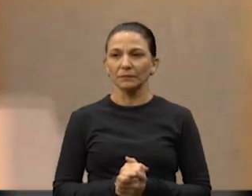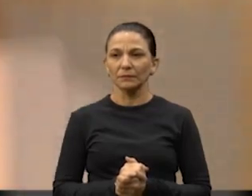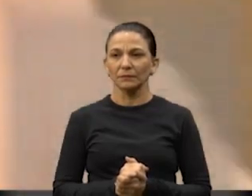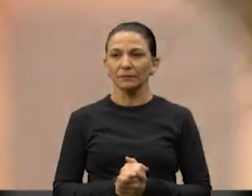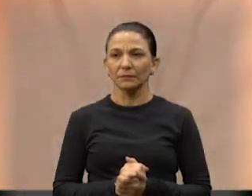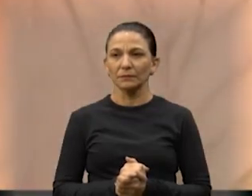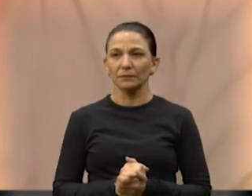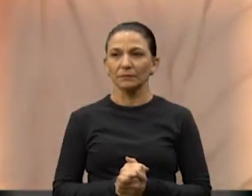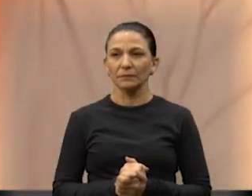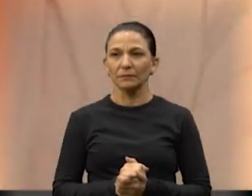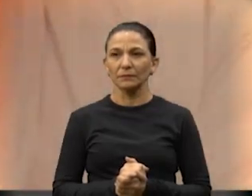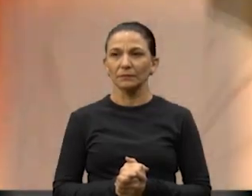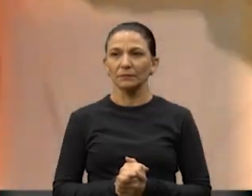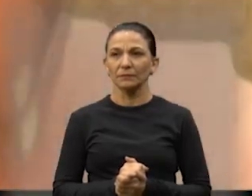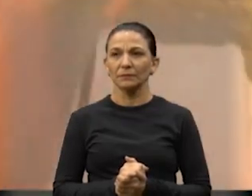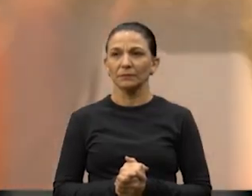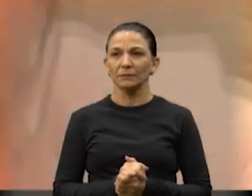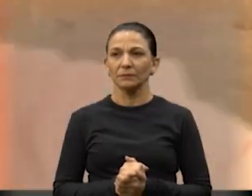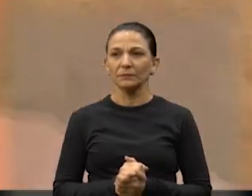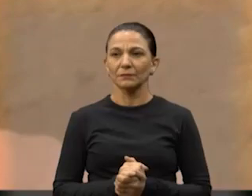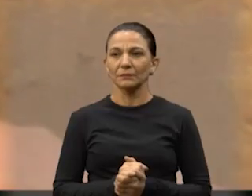Ah, não dá pra sair aqui agora?